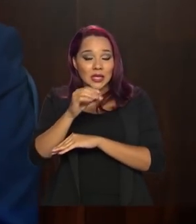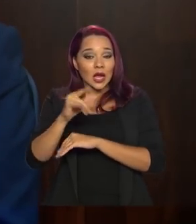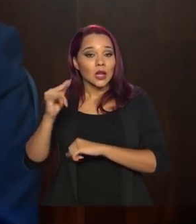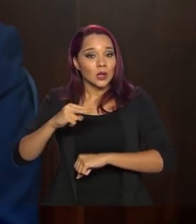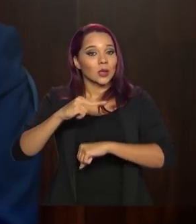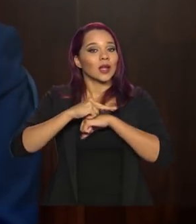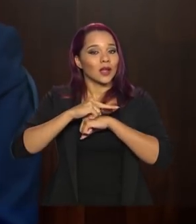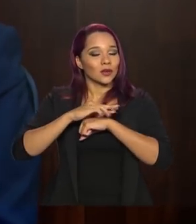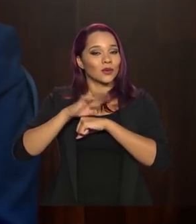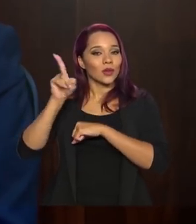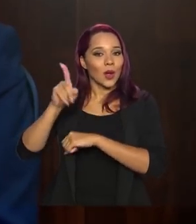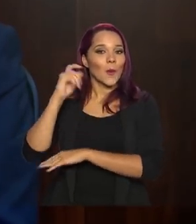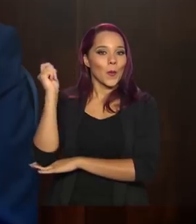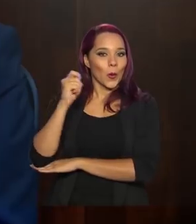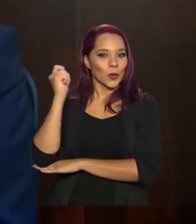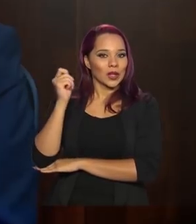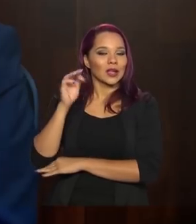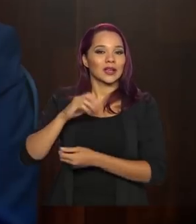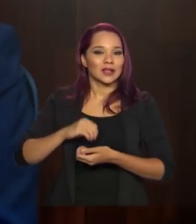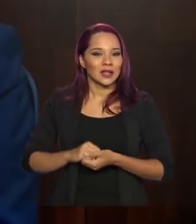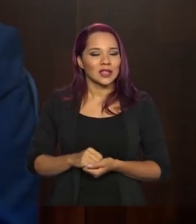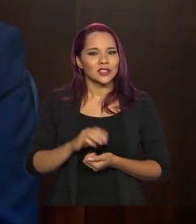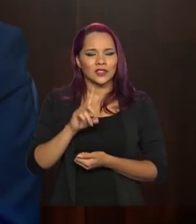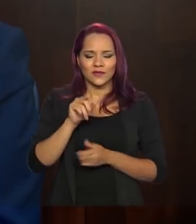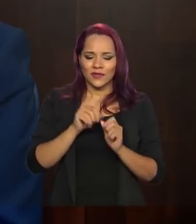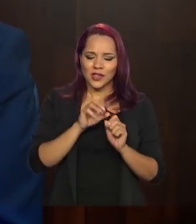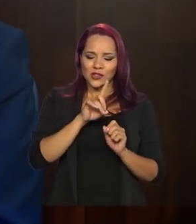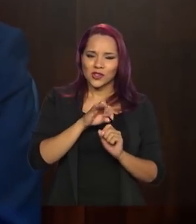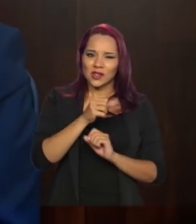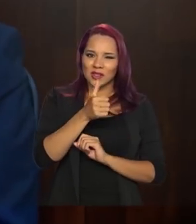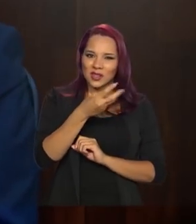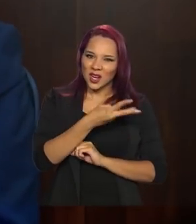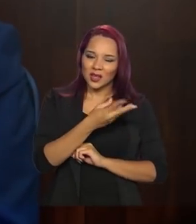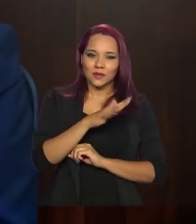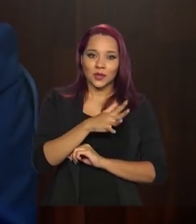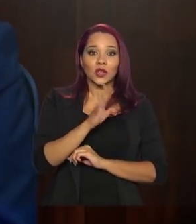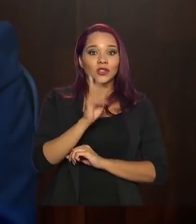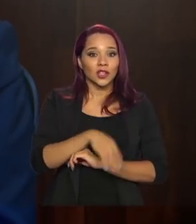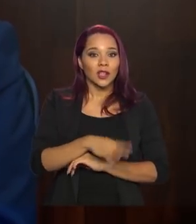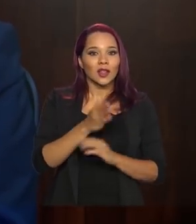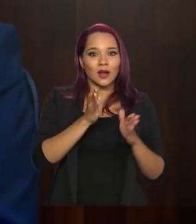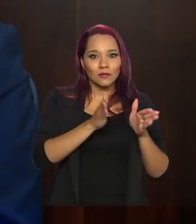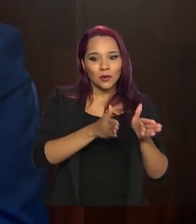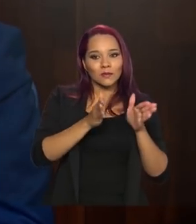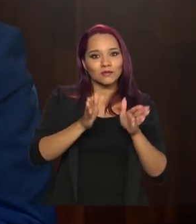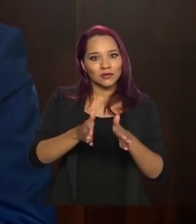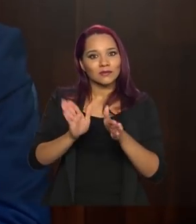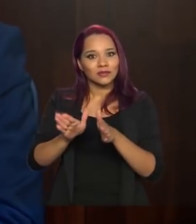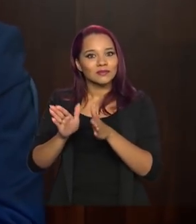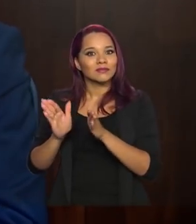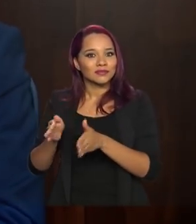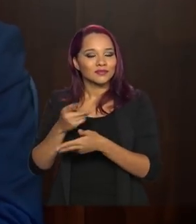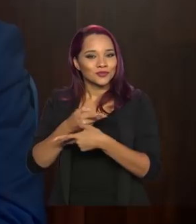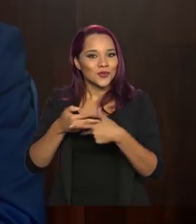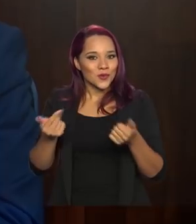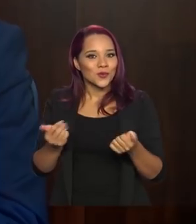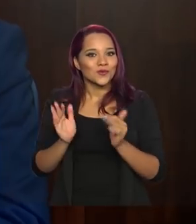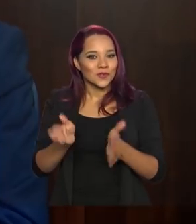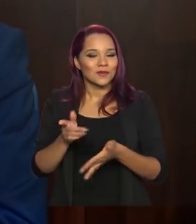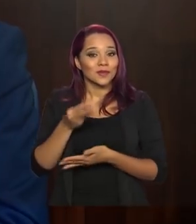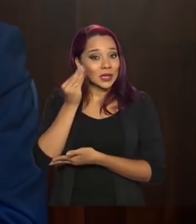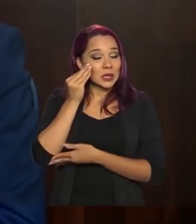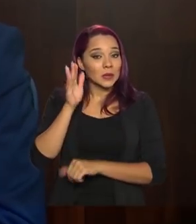já soltou o dinheiro, isso foi no dia 13 que a gente fez tudo isso, então, já está aparecendo as ações e cada vez mais